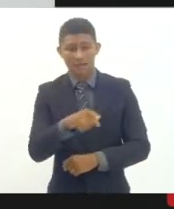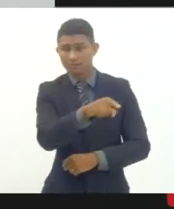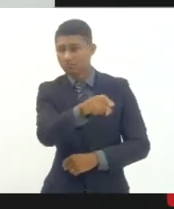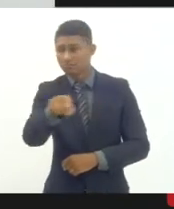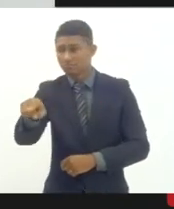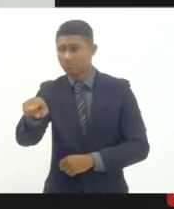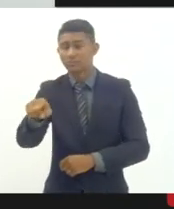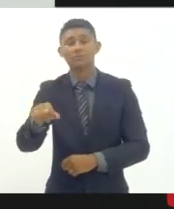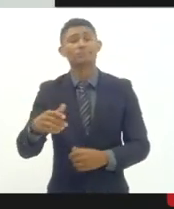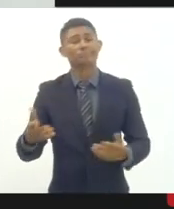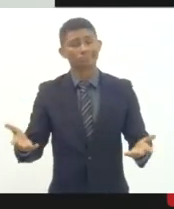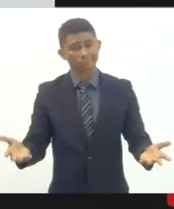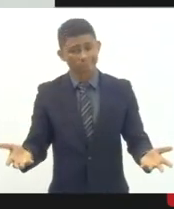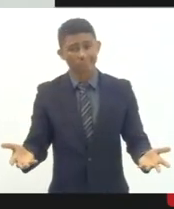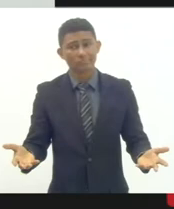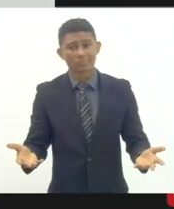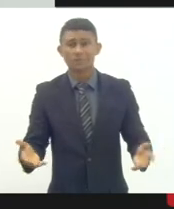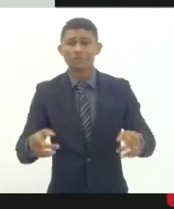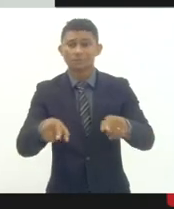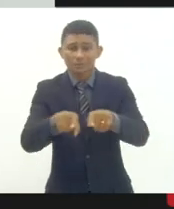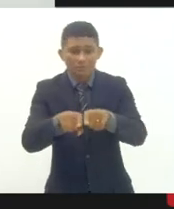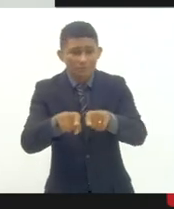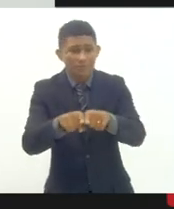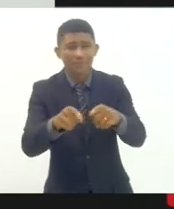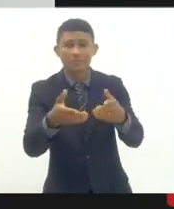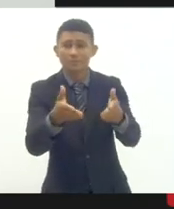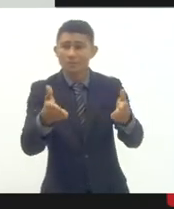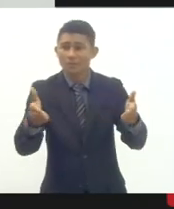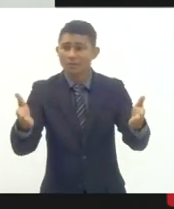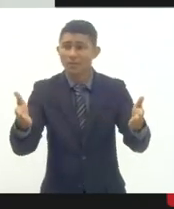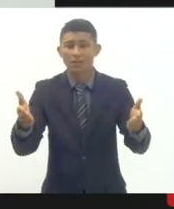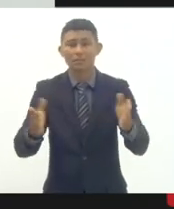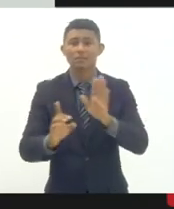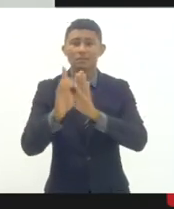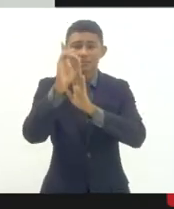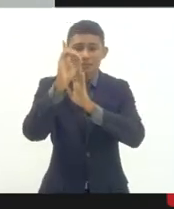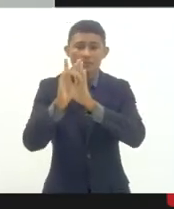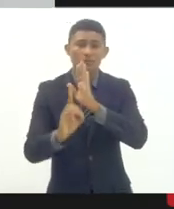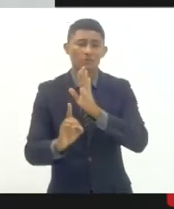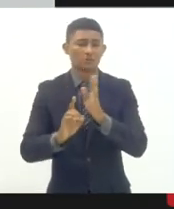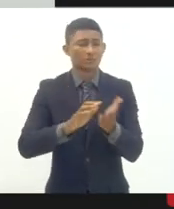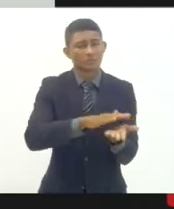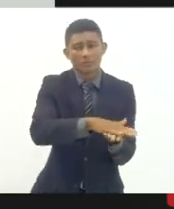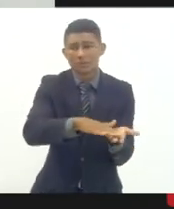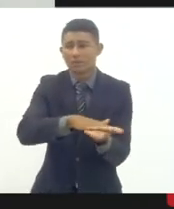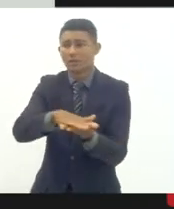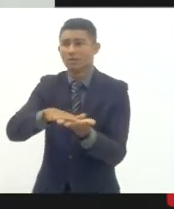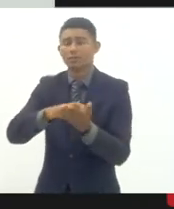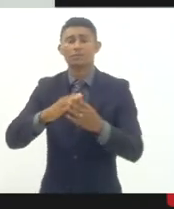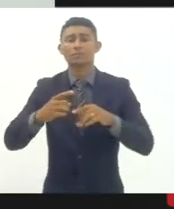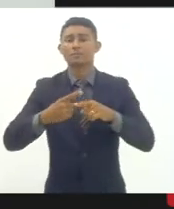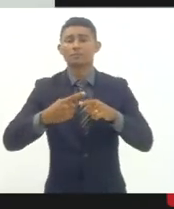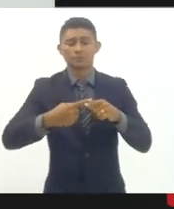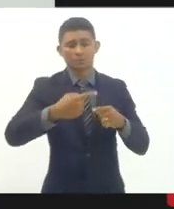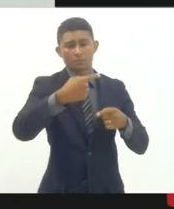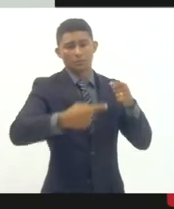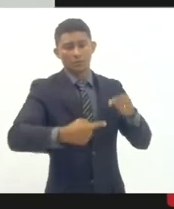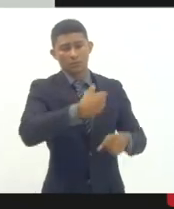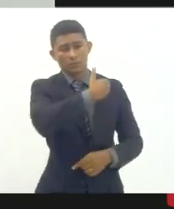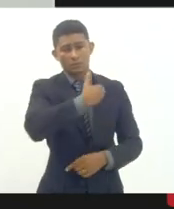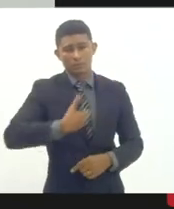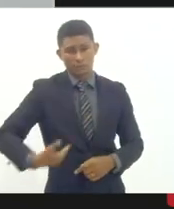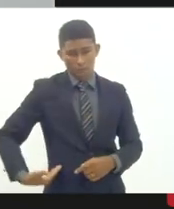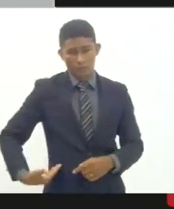sem as oportunidades que elas têm direito por conta das políticas públicas educacionais